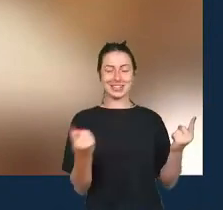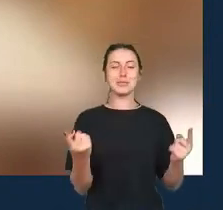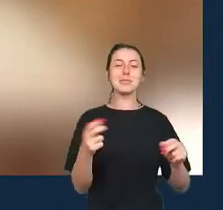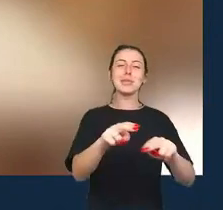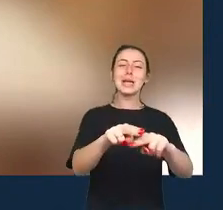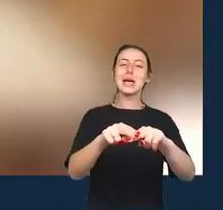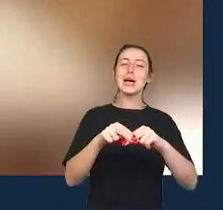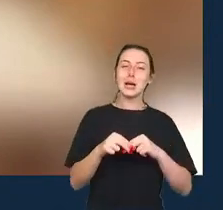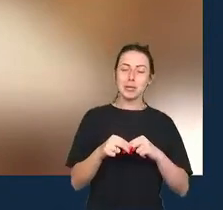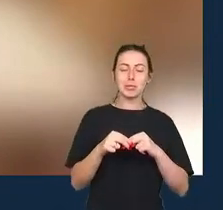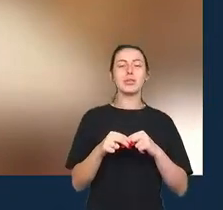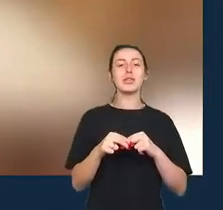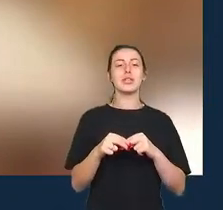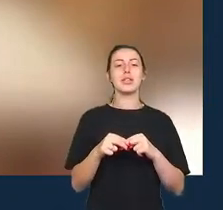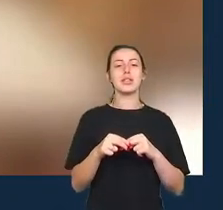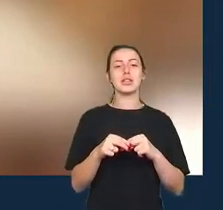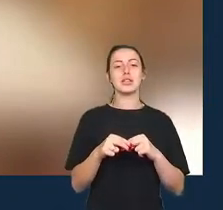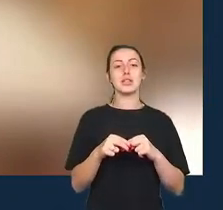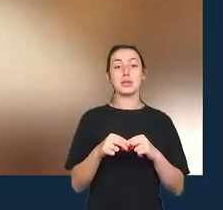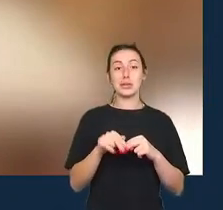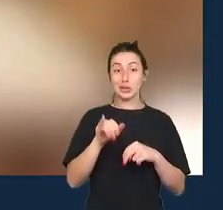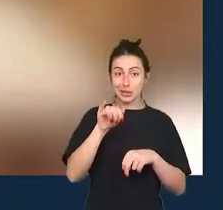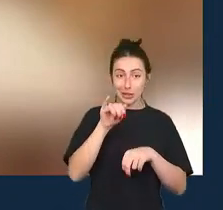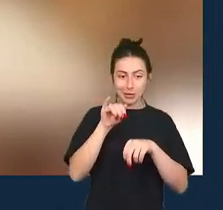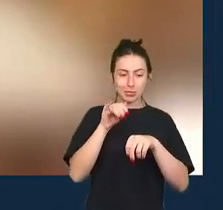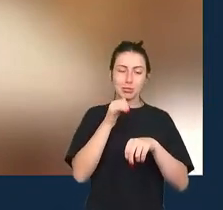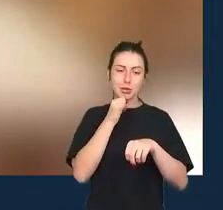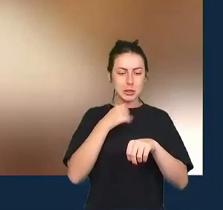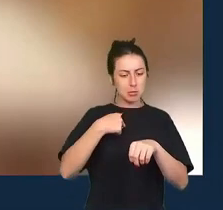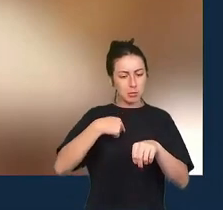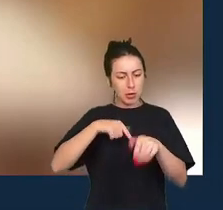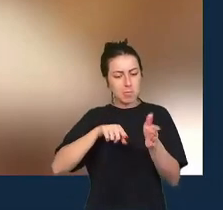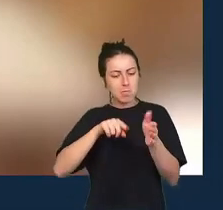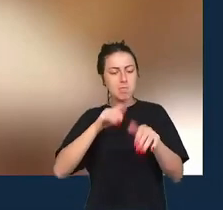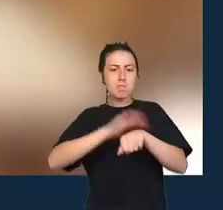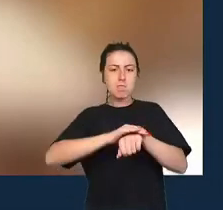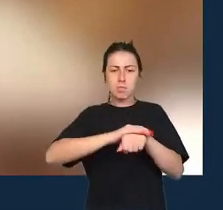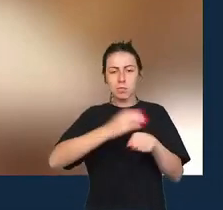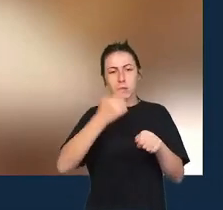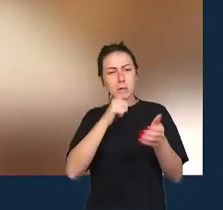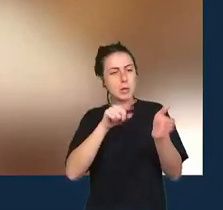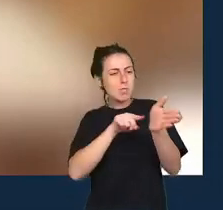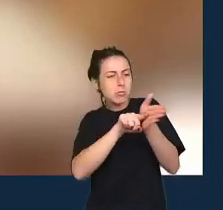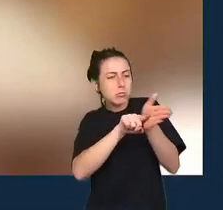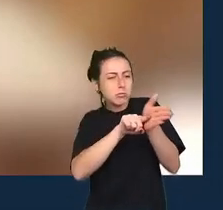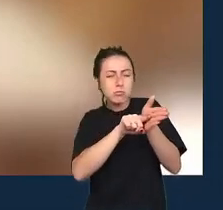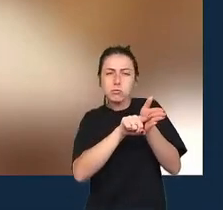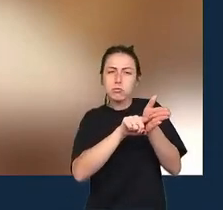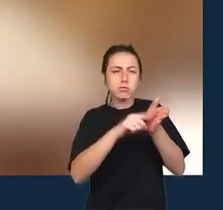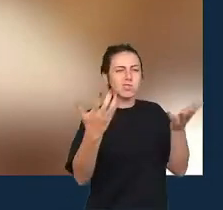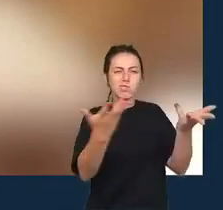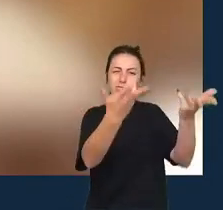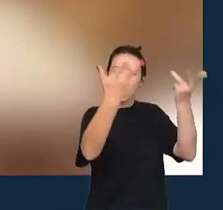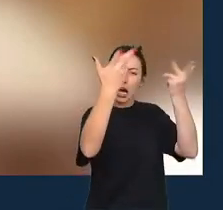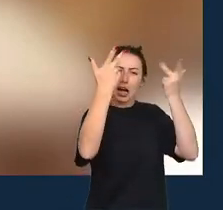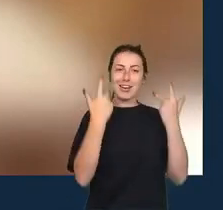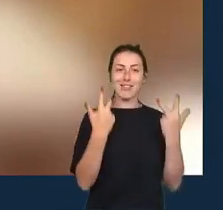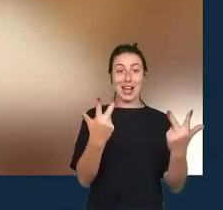você faz investigações mais poderosas como a Propública e o New York Times existe